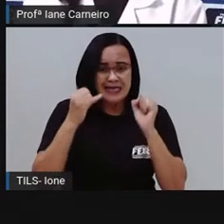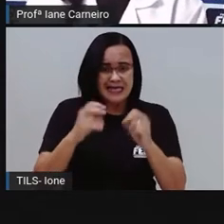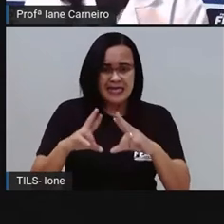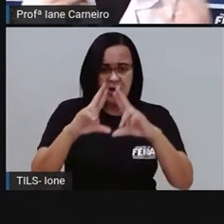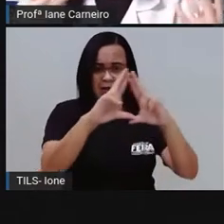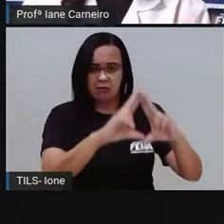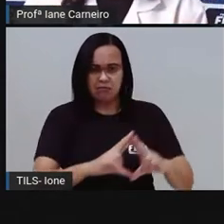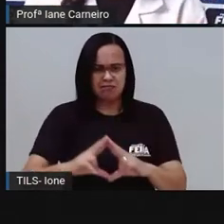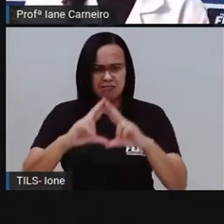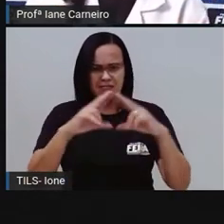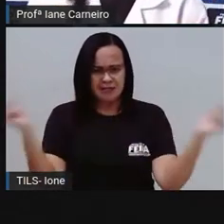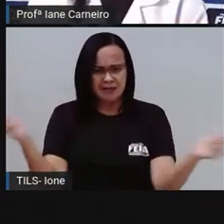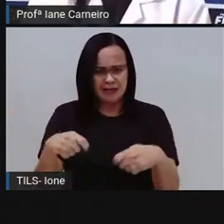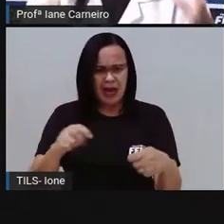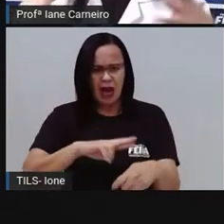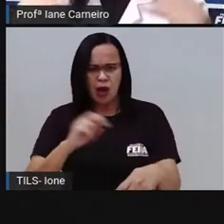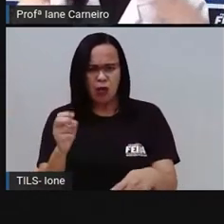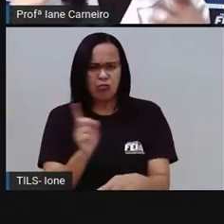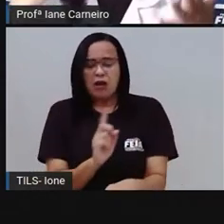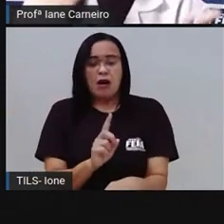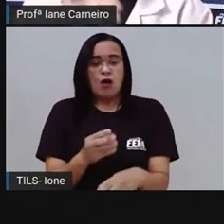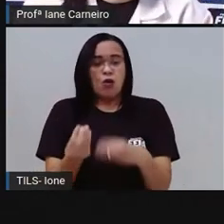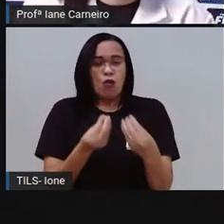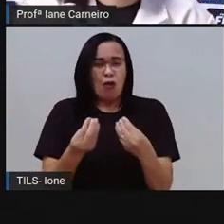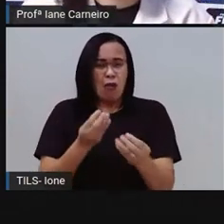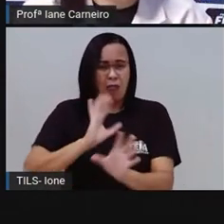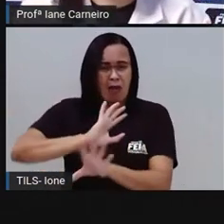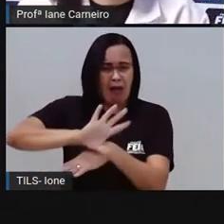é. Tá uma bagunça de lixo. Então, a gente precisa ter